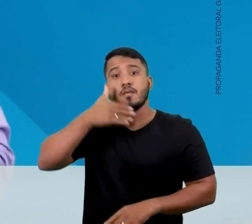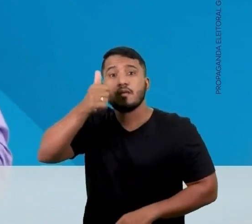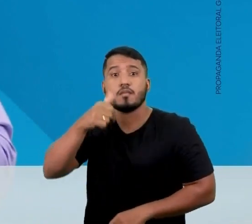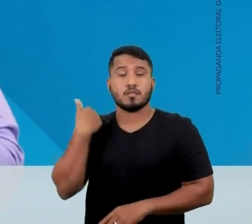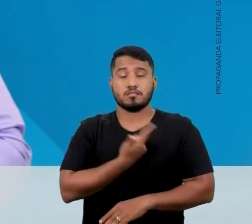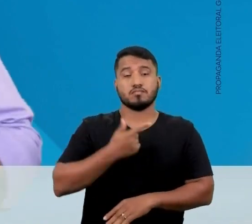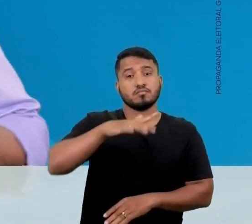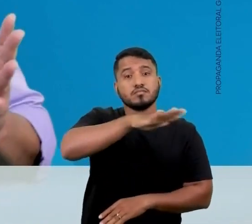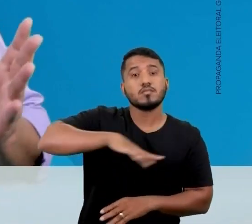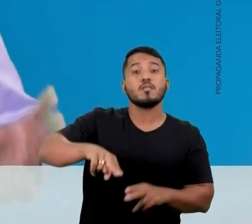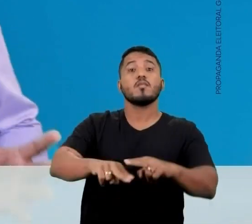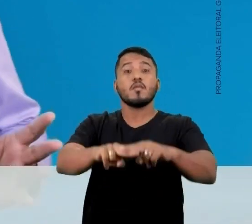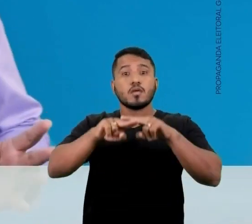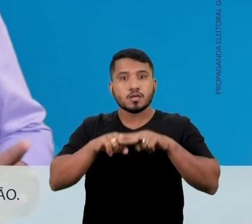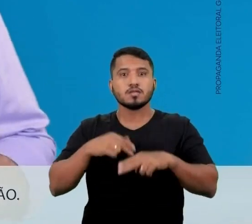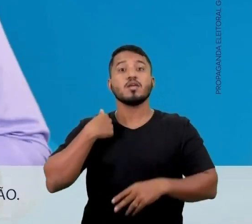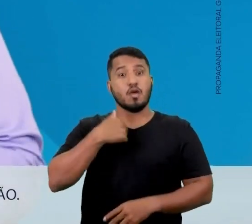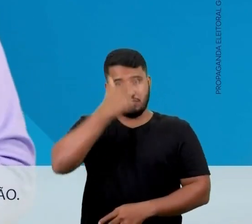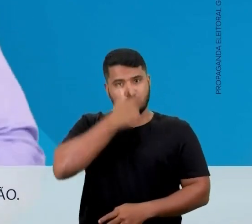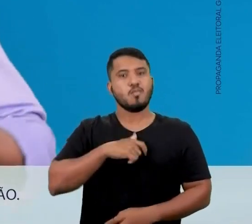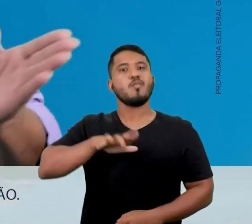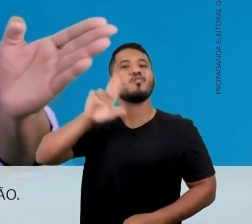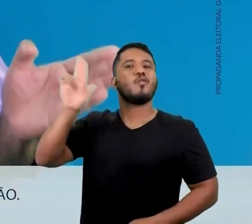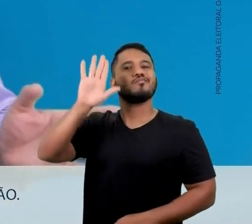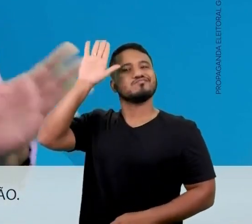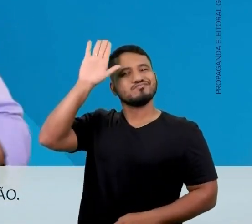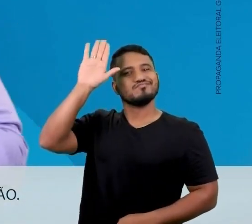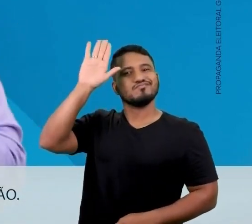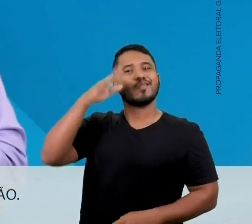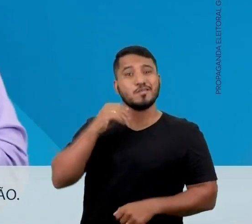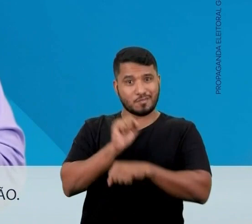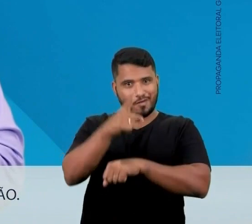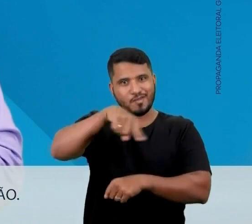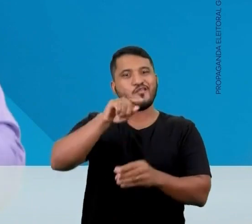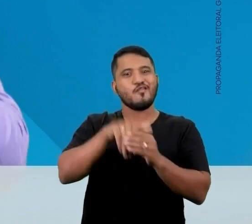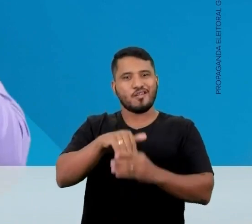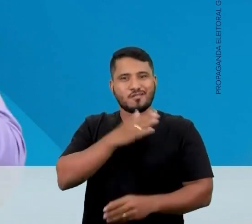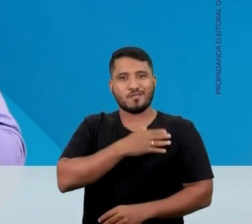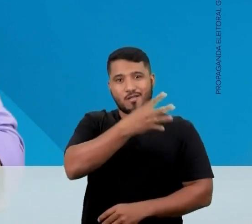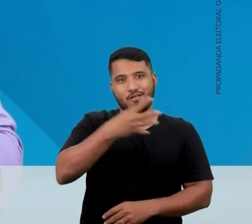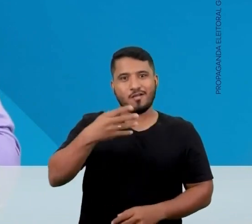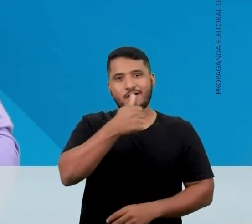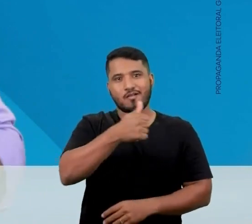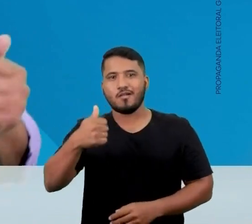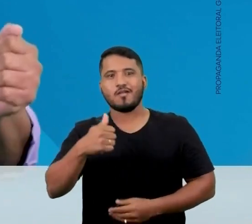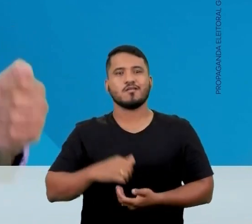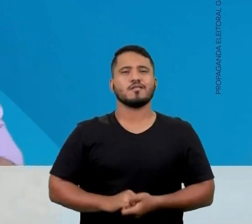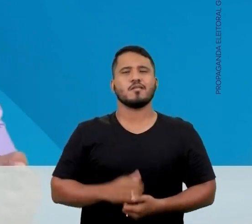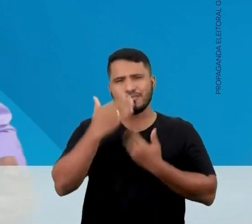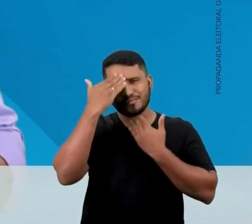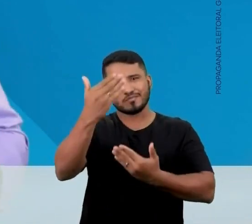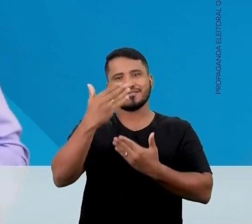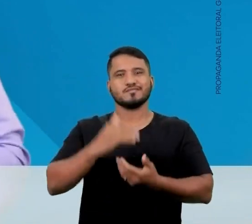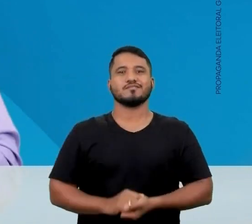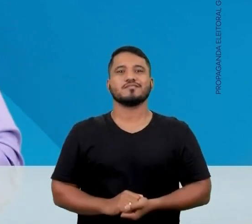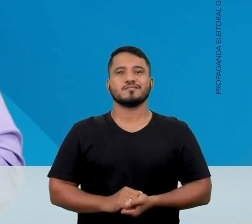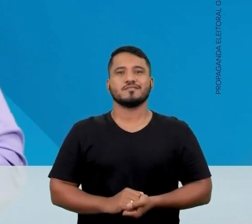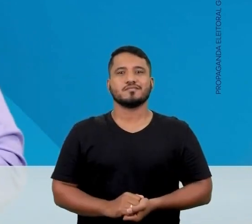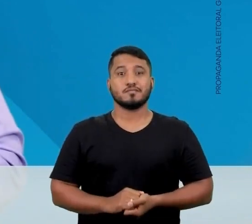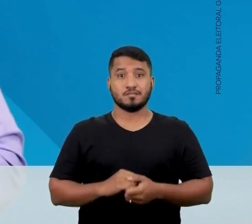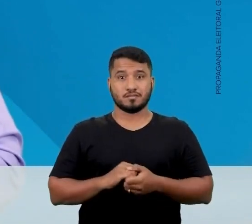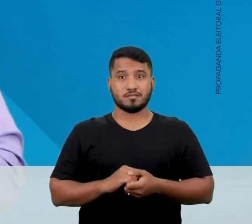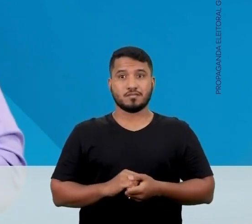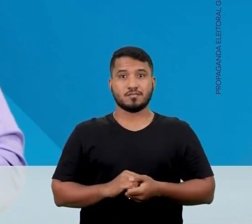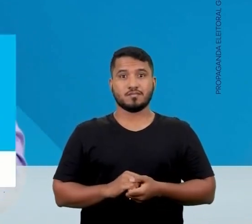estado. Quero o melhor para a nossa região. Por isso, estamos colocando o nosso nome à disposição. Conto com o seu voto, 4411. Meu,